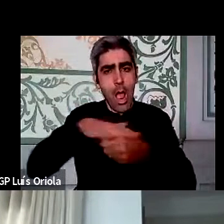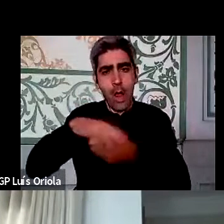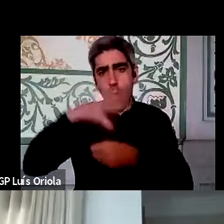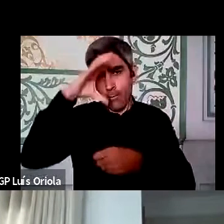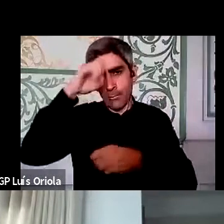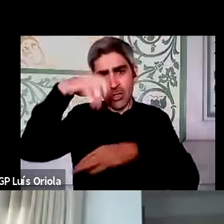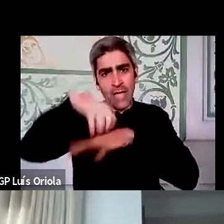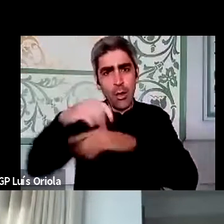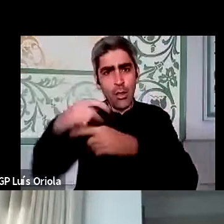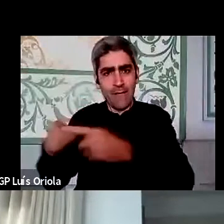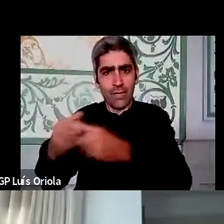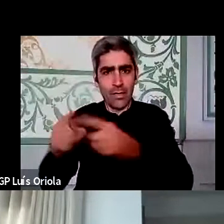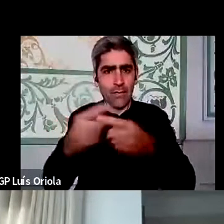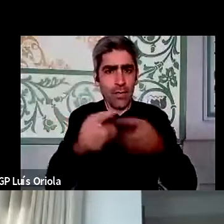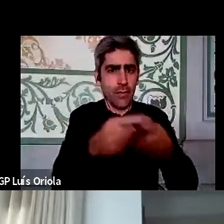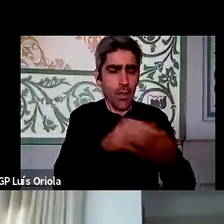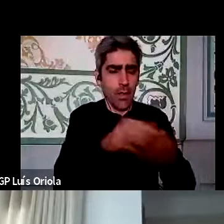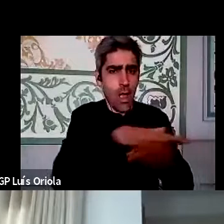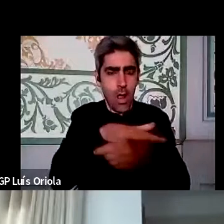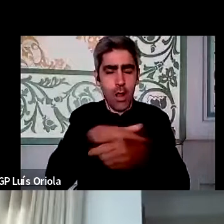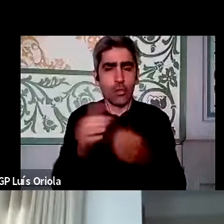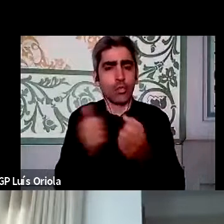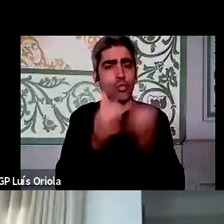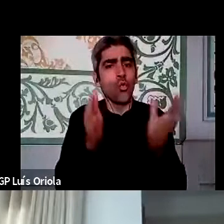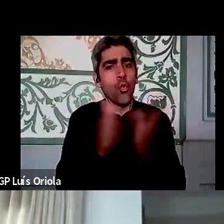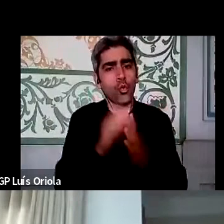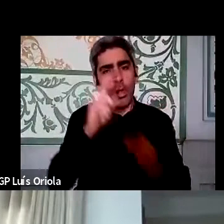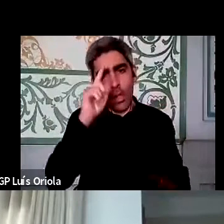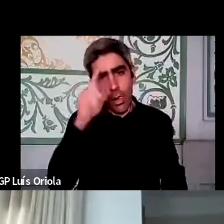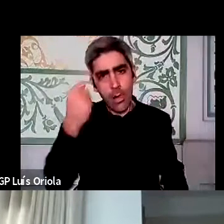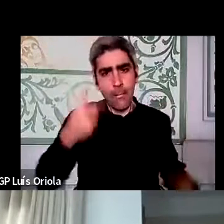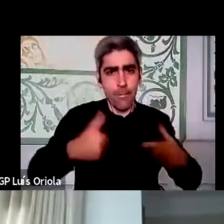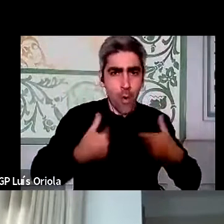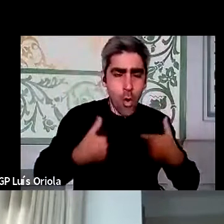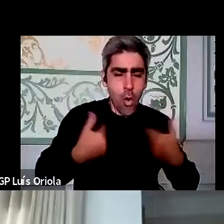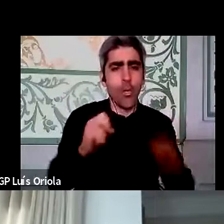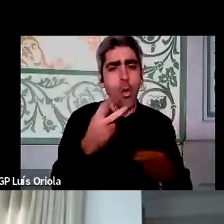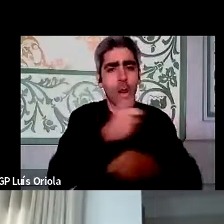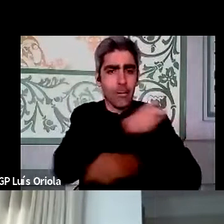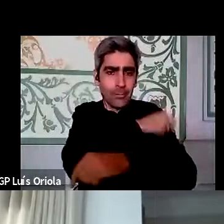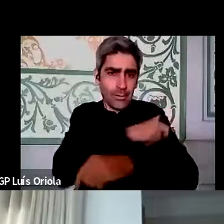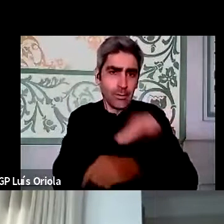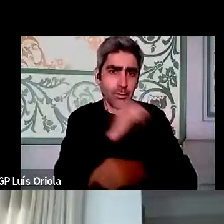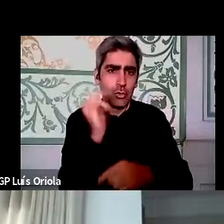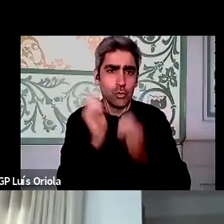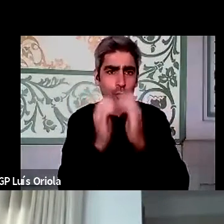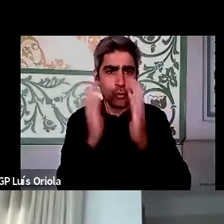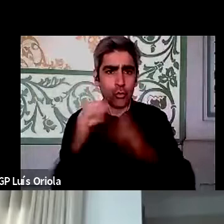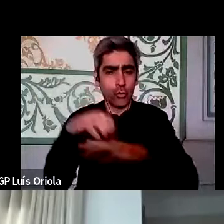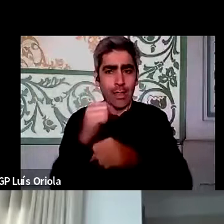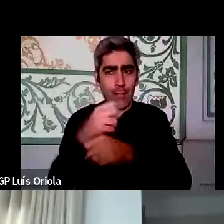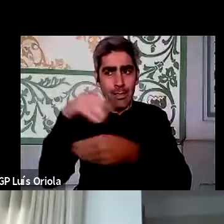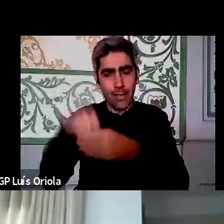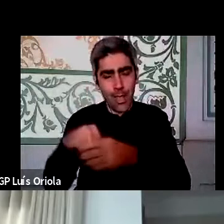E toda a gente a contribuir com aquilo que sabe por si próprio e com aquilo que representa pelas organizações em que trabalha,